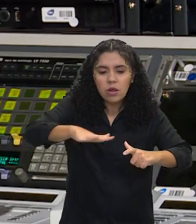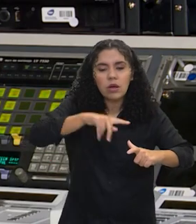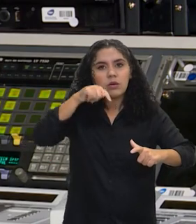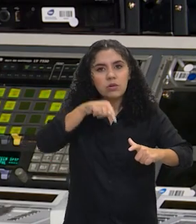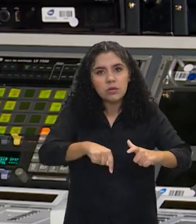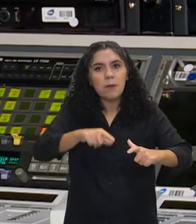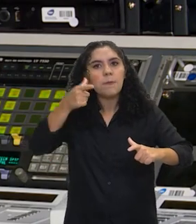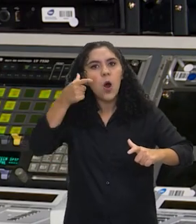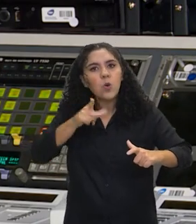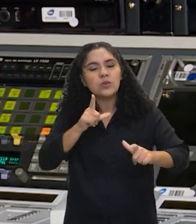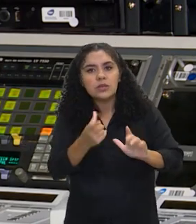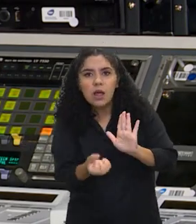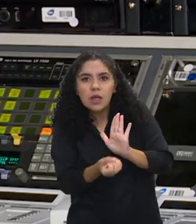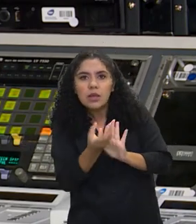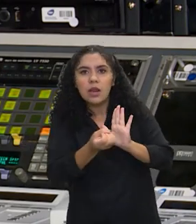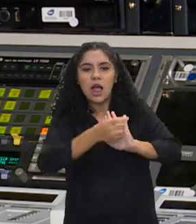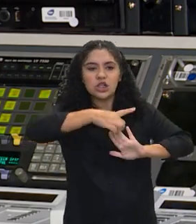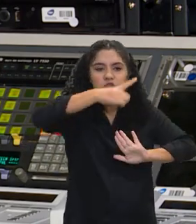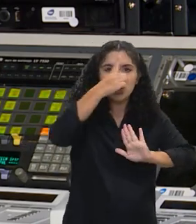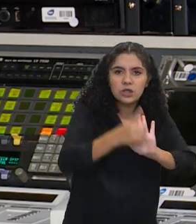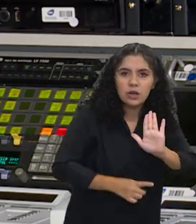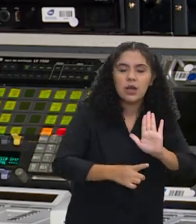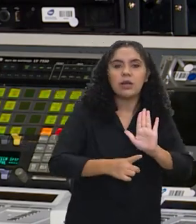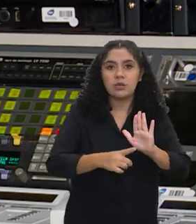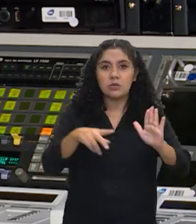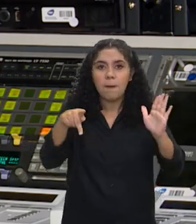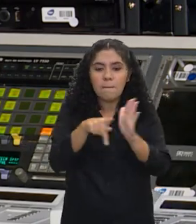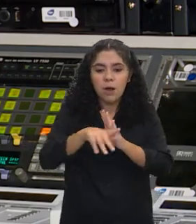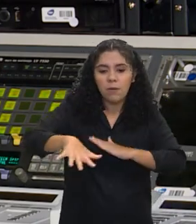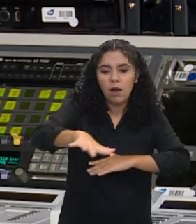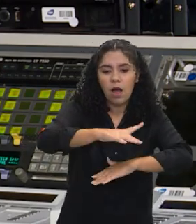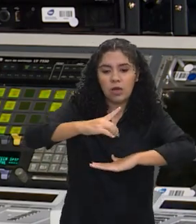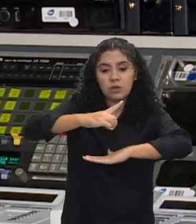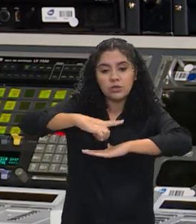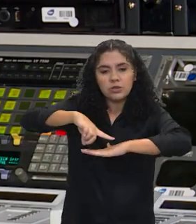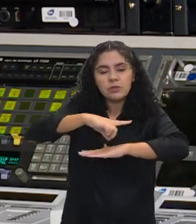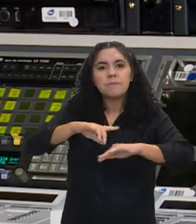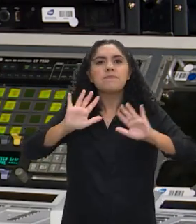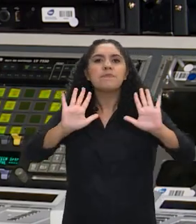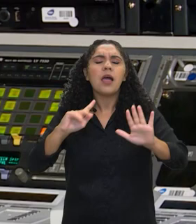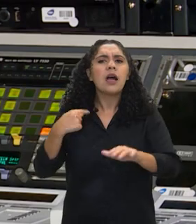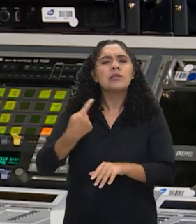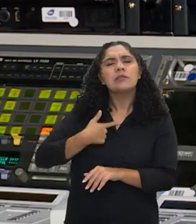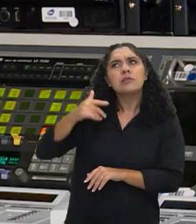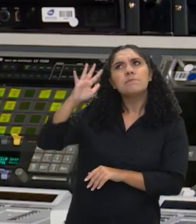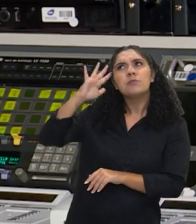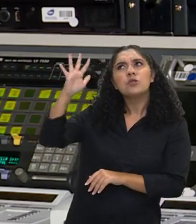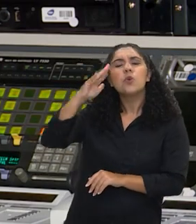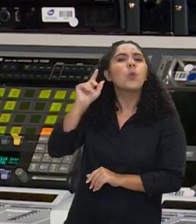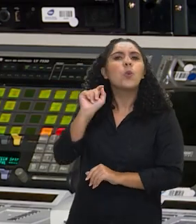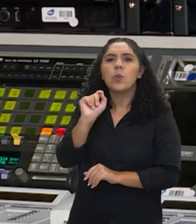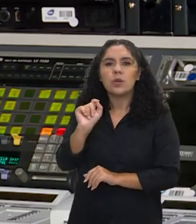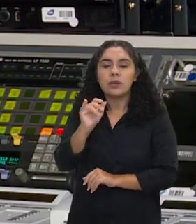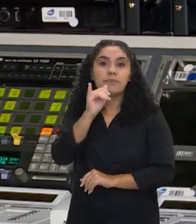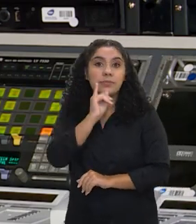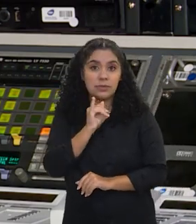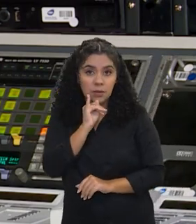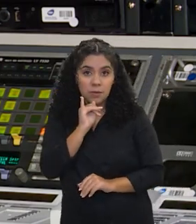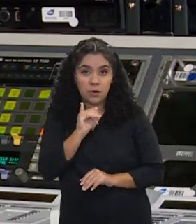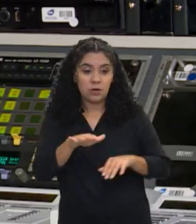fortalecer direitos nesse ambiente digital informacional? O que a gente pensou, então? Bom, a gente precisa, de um lado,